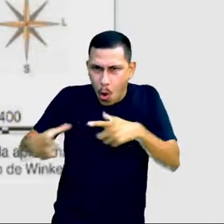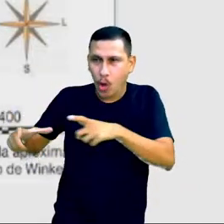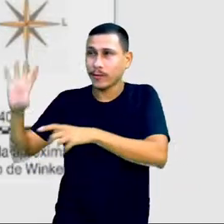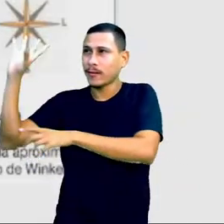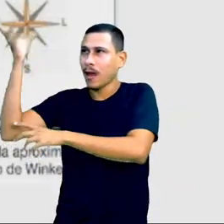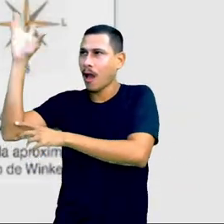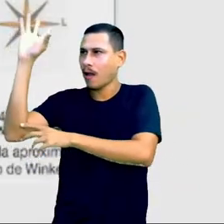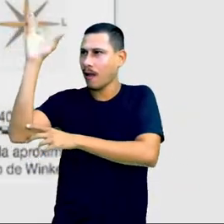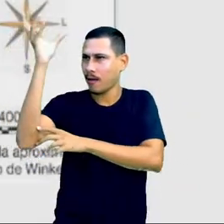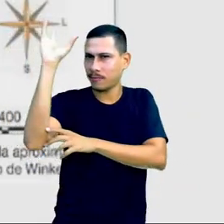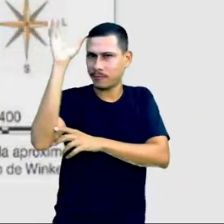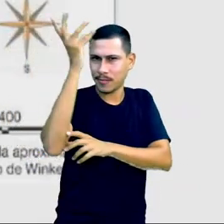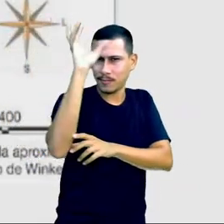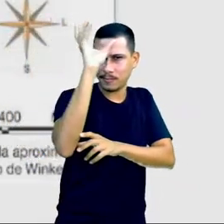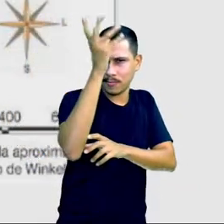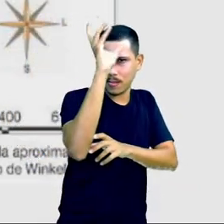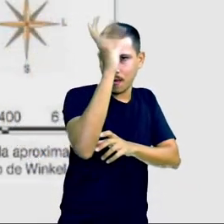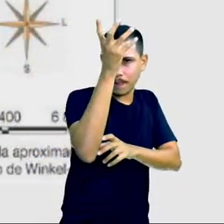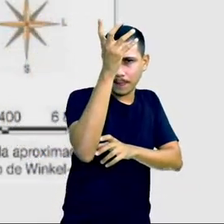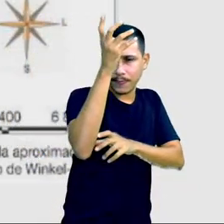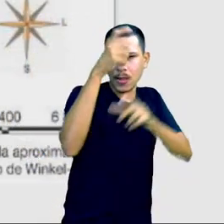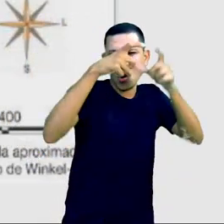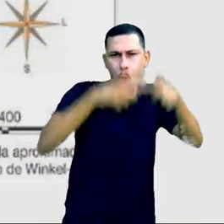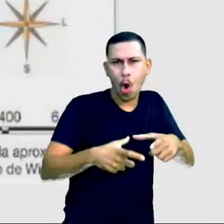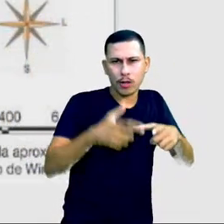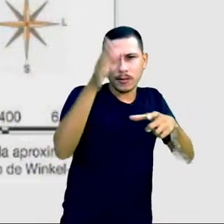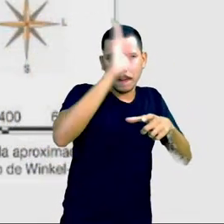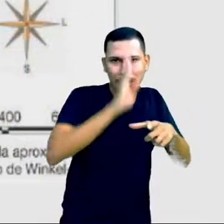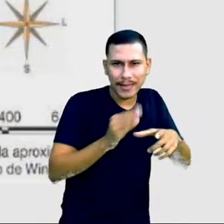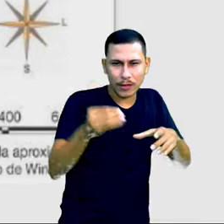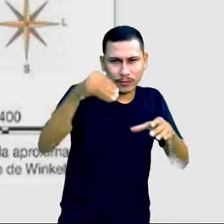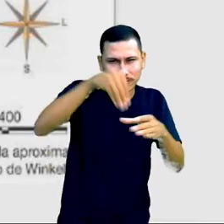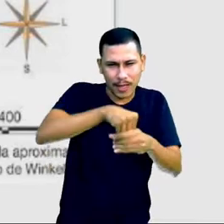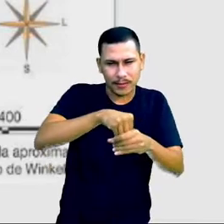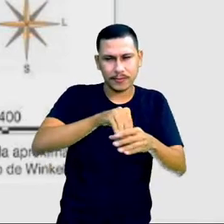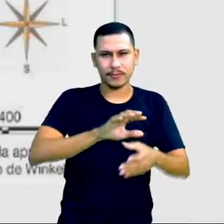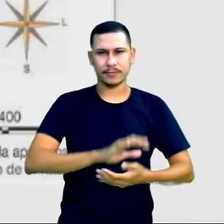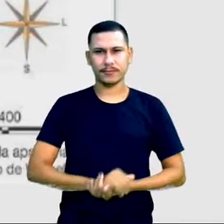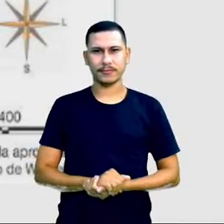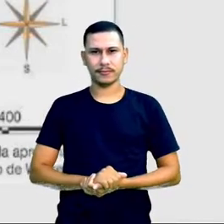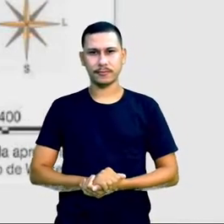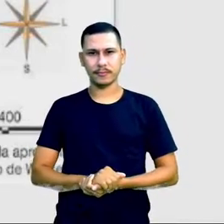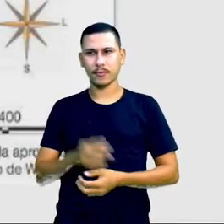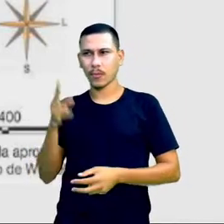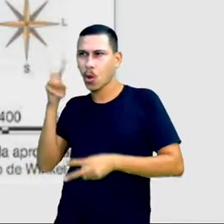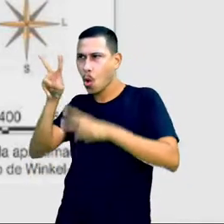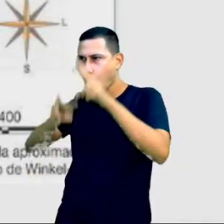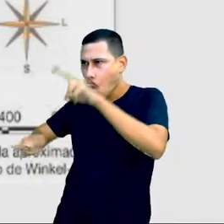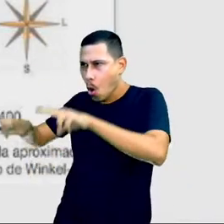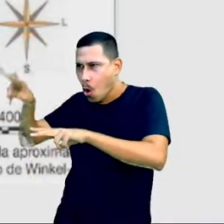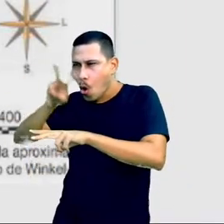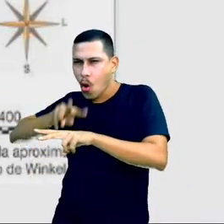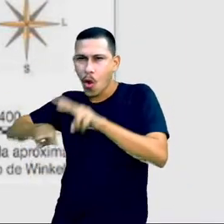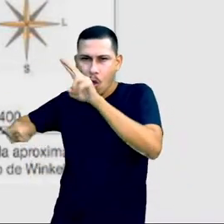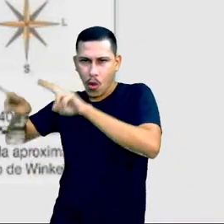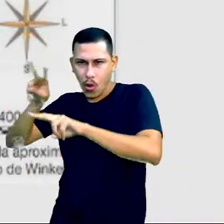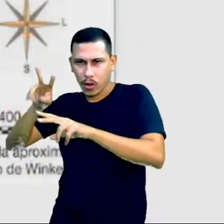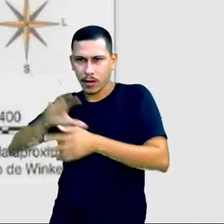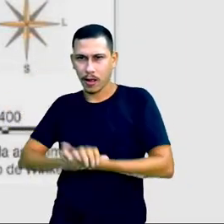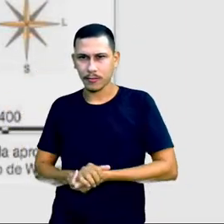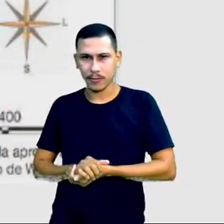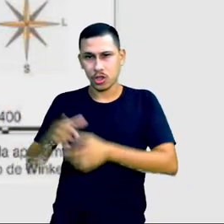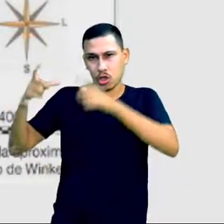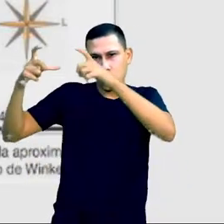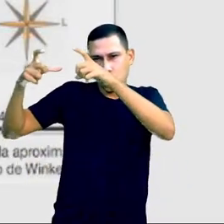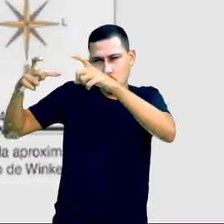onde o Brasil está situado dentro delas. Nós temos aí a zona intertropical, que é essa faixa do